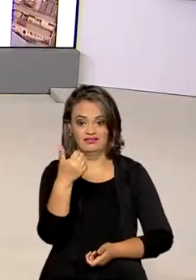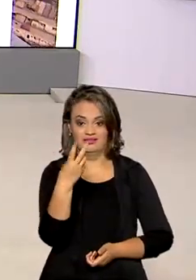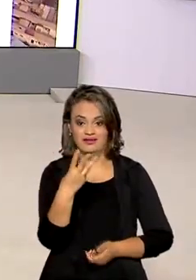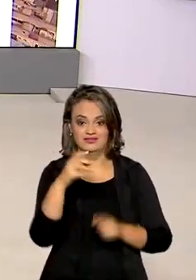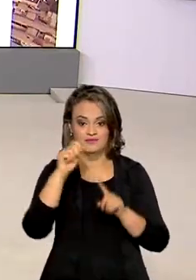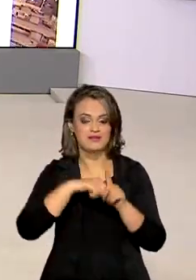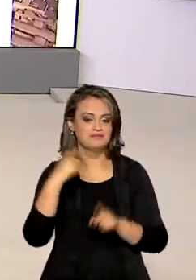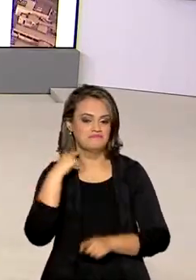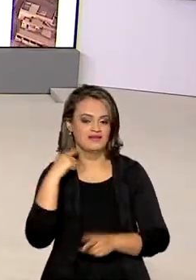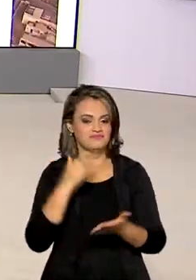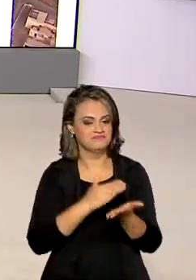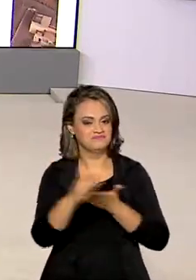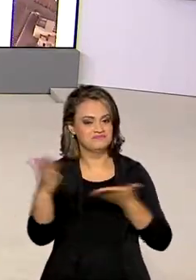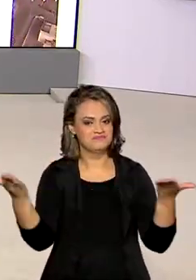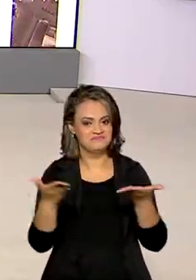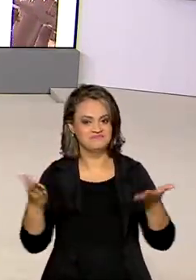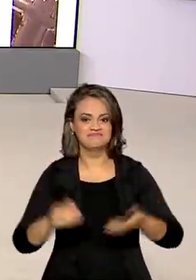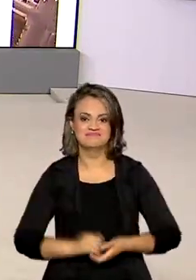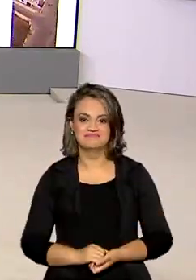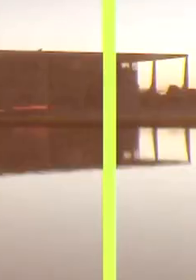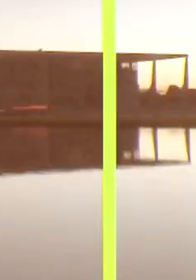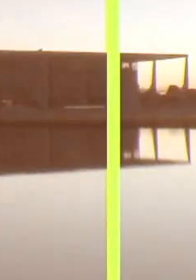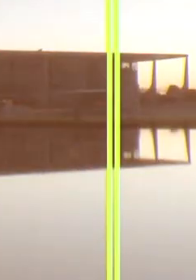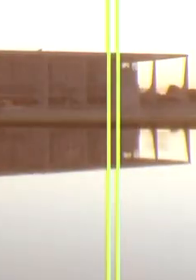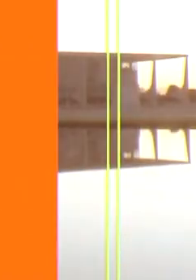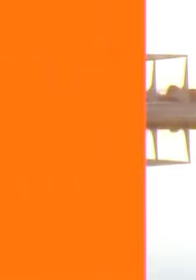13 de maio, o Brasil em Dia está no ar.